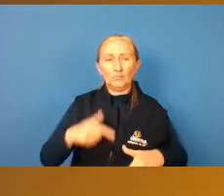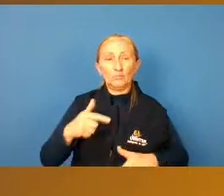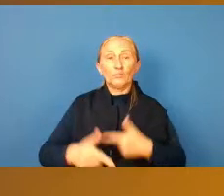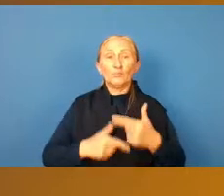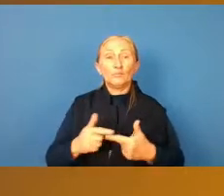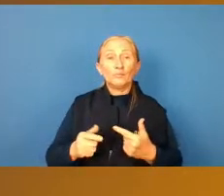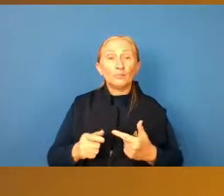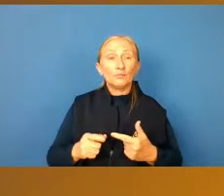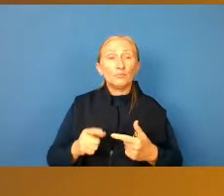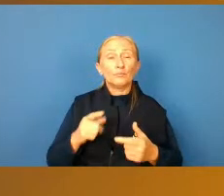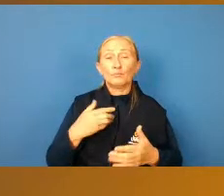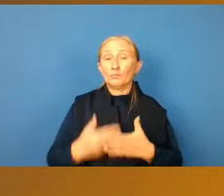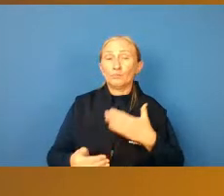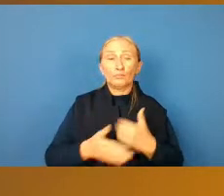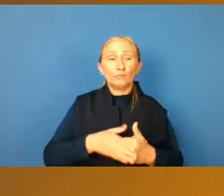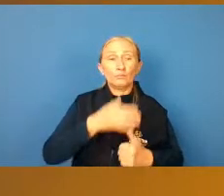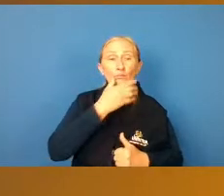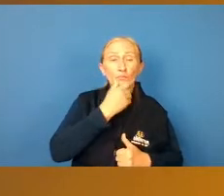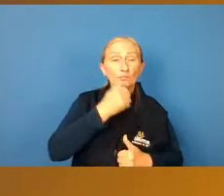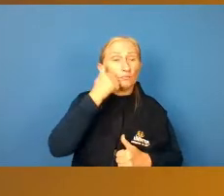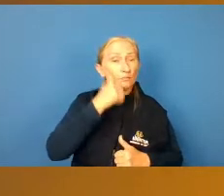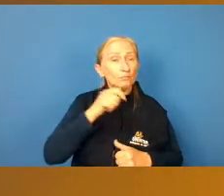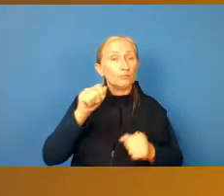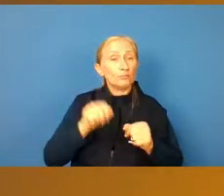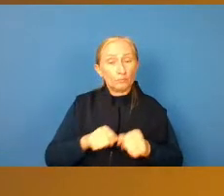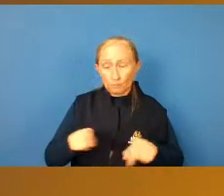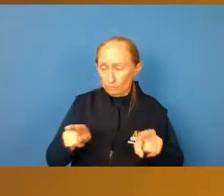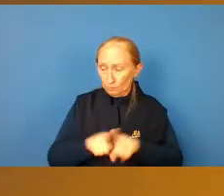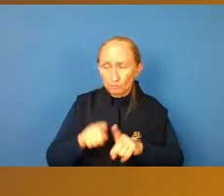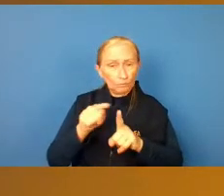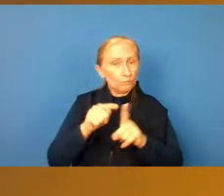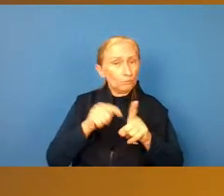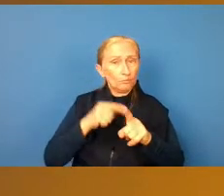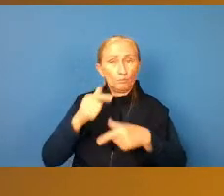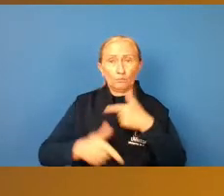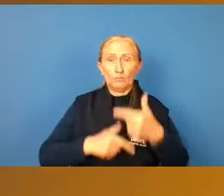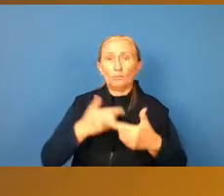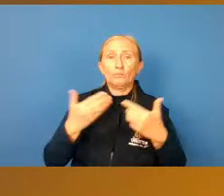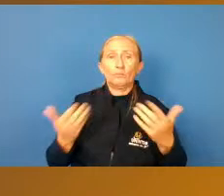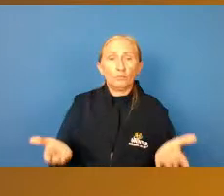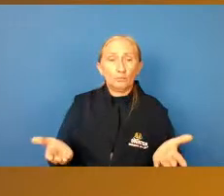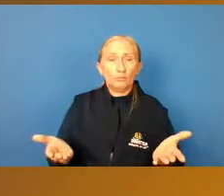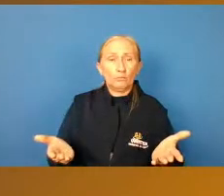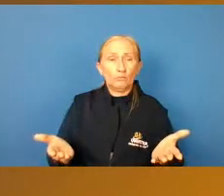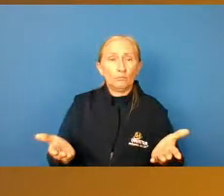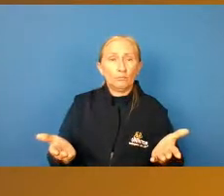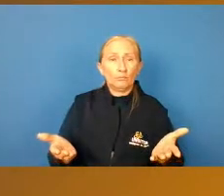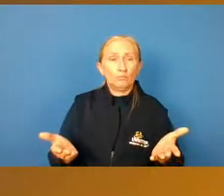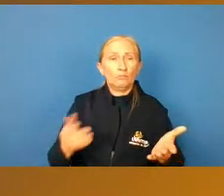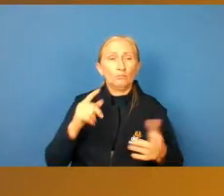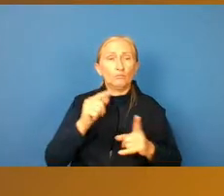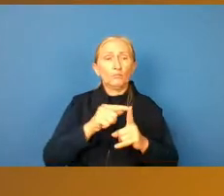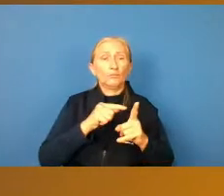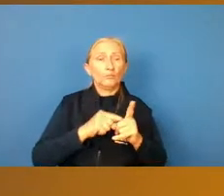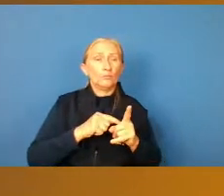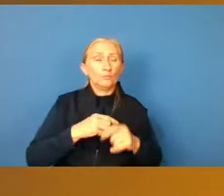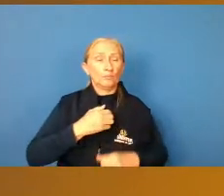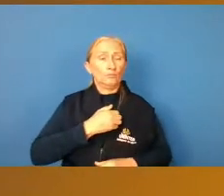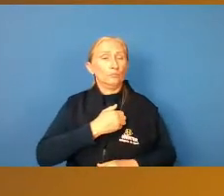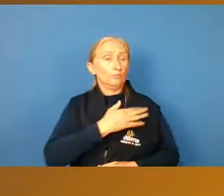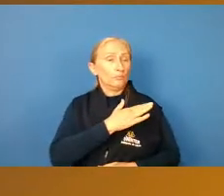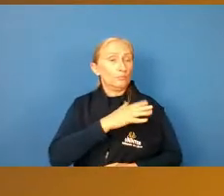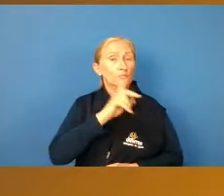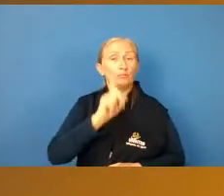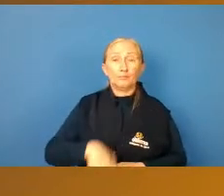né? Porque tanto homens quanto mulheres podem fazer o mesmo tipo de trabalho, lógico. E que esse tipo de preconceito também